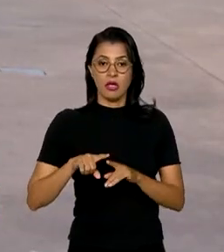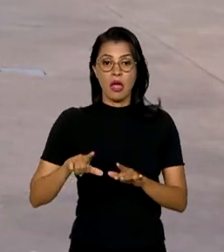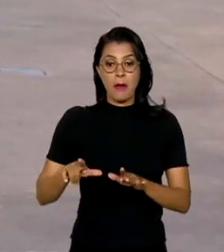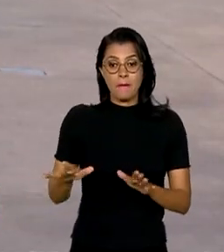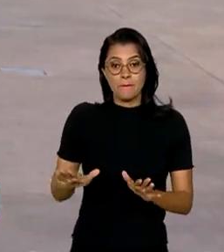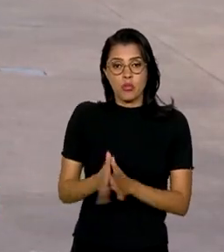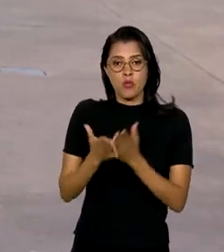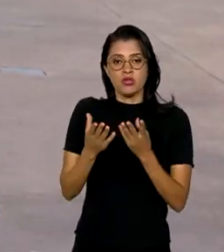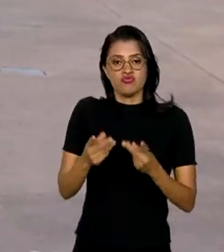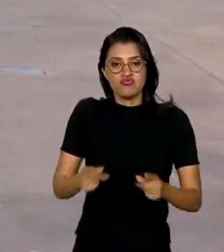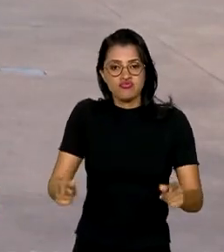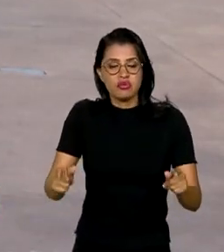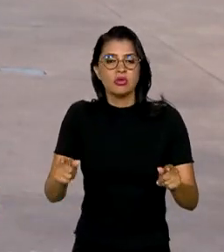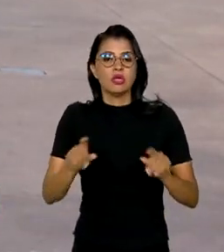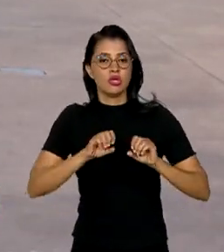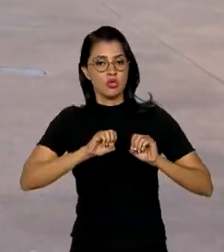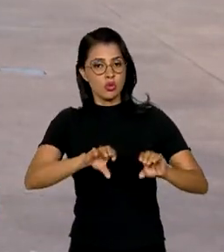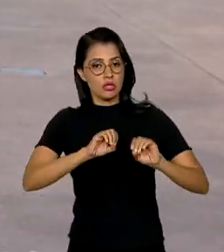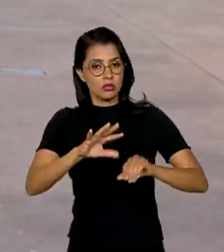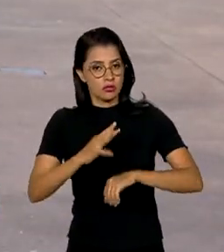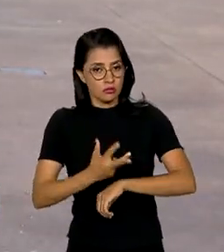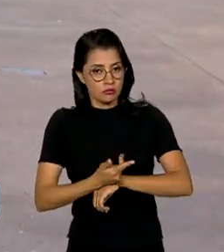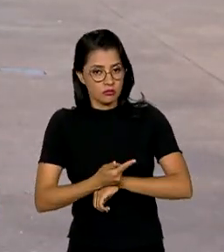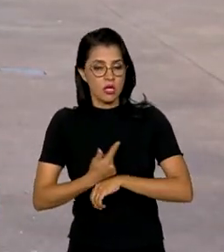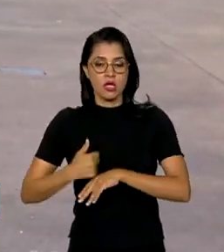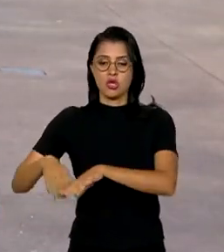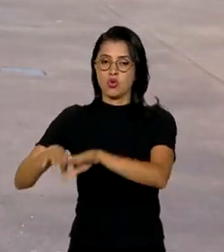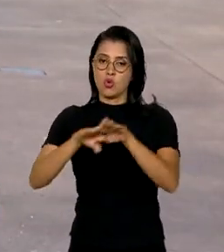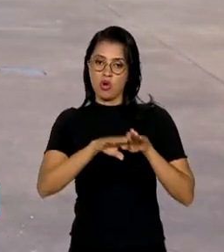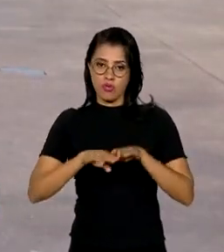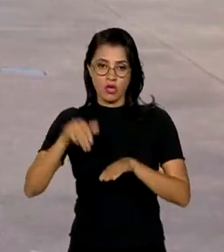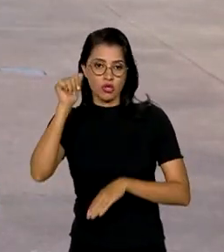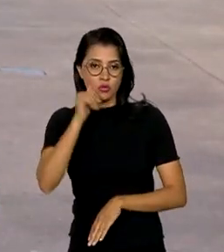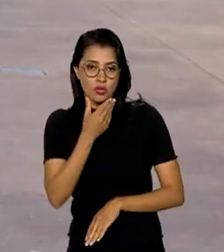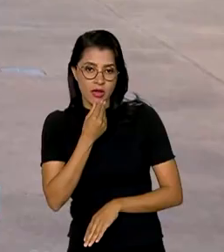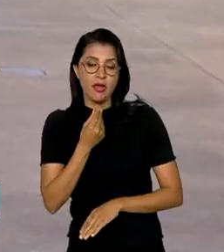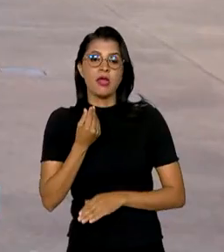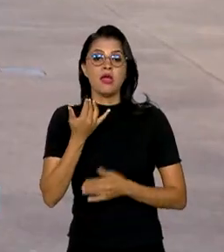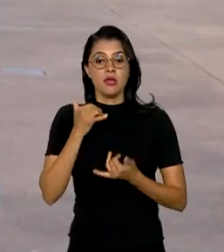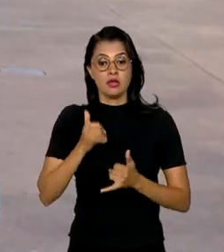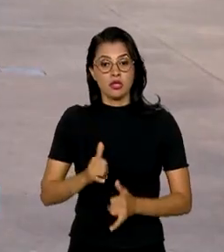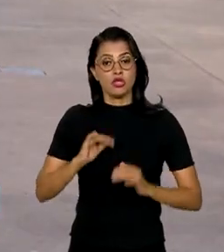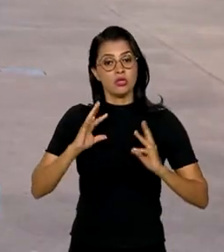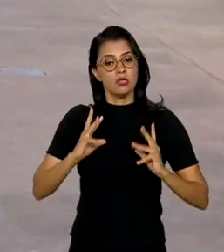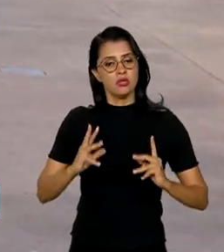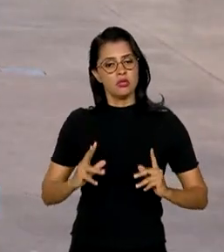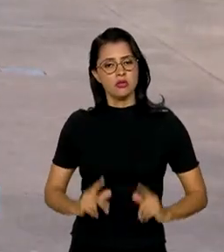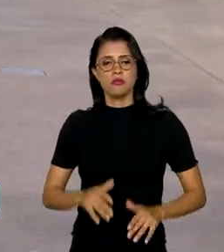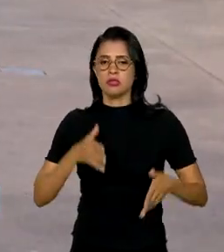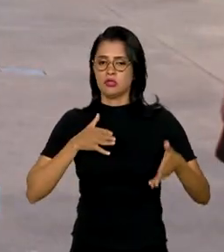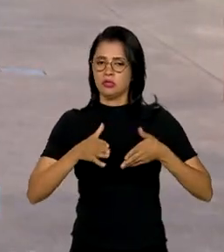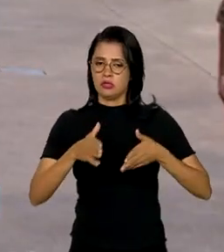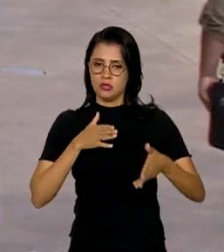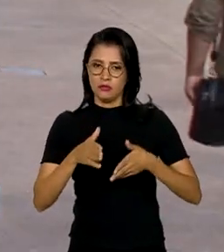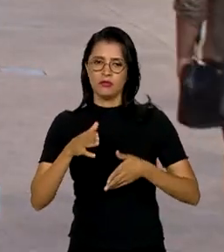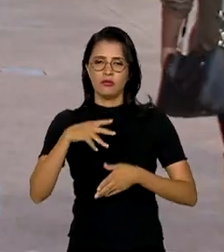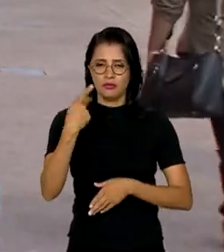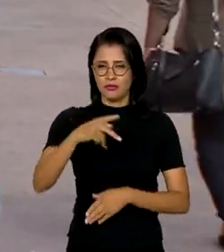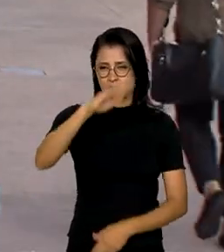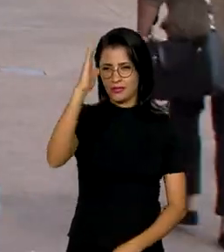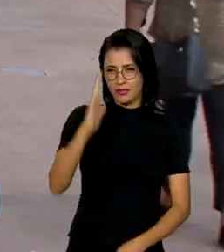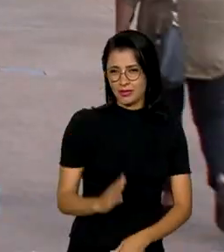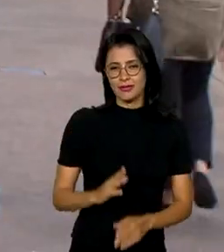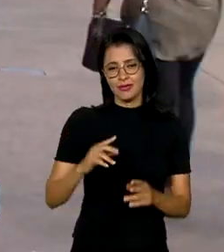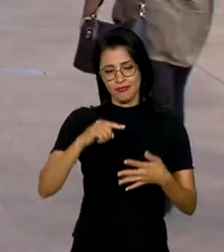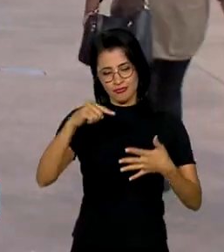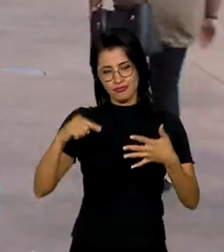da pobreza, educação de qualidade, igualdade de gênero e energia limpa e acessível. O quadro do Brasil em relação